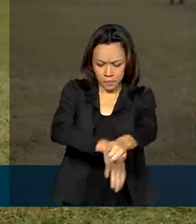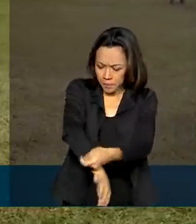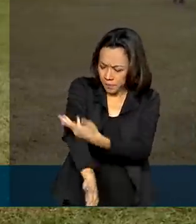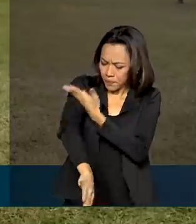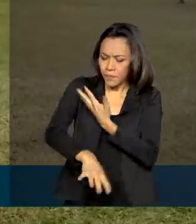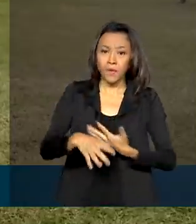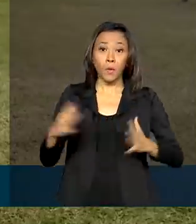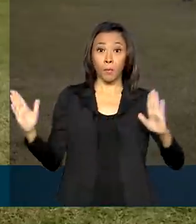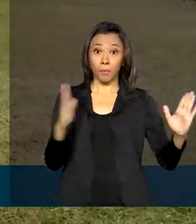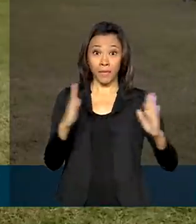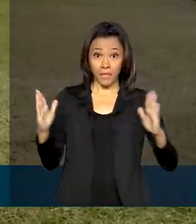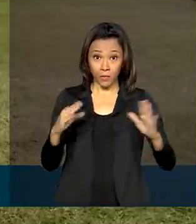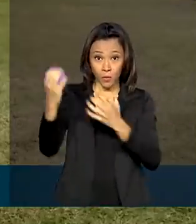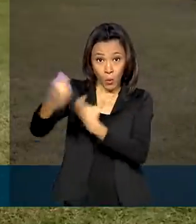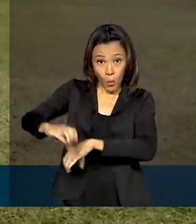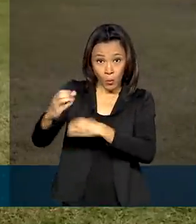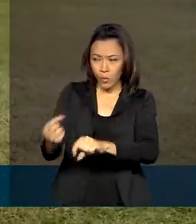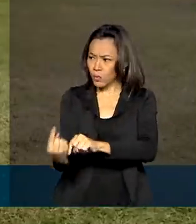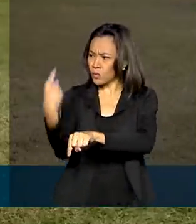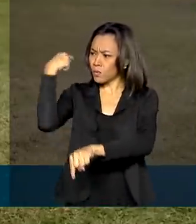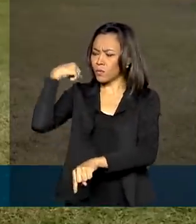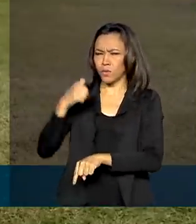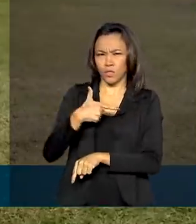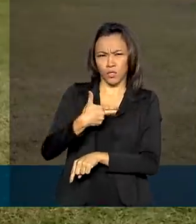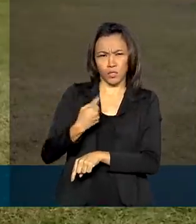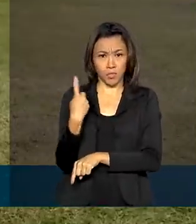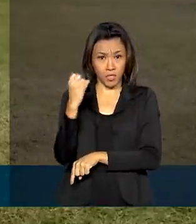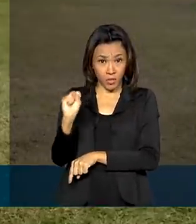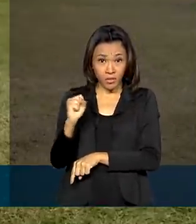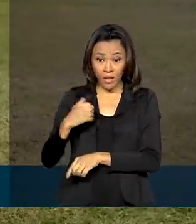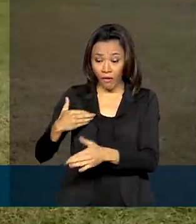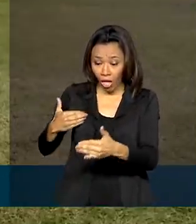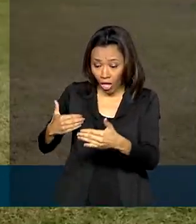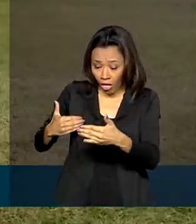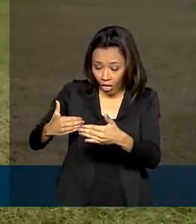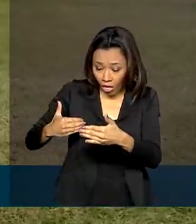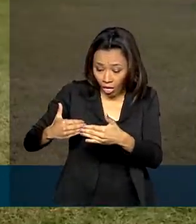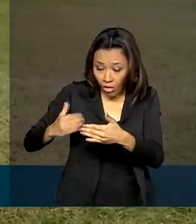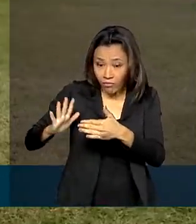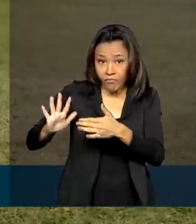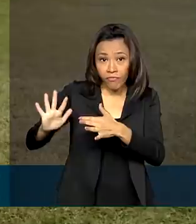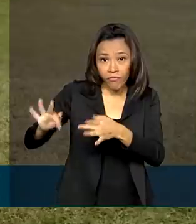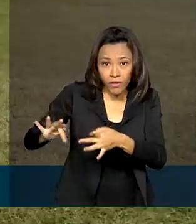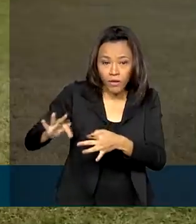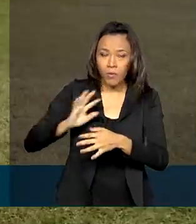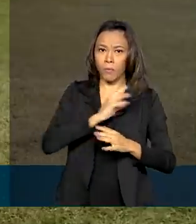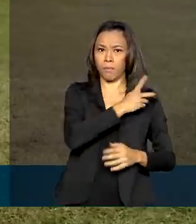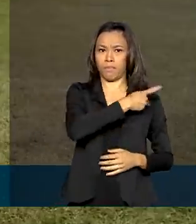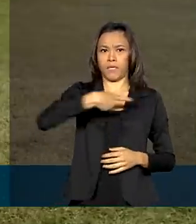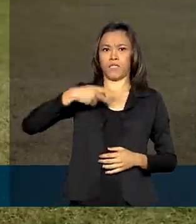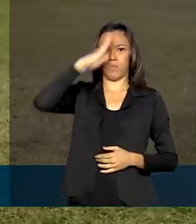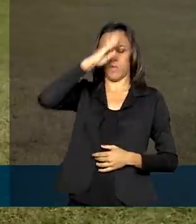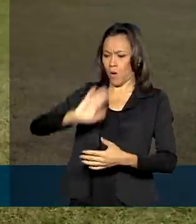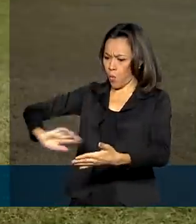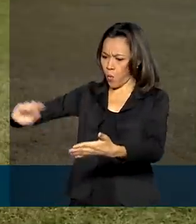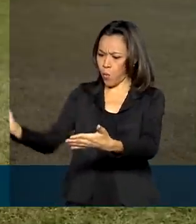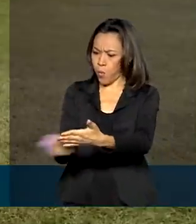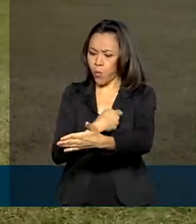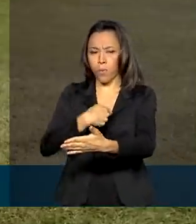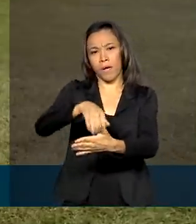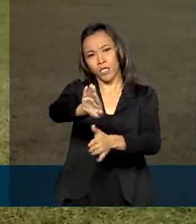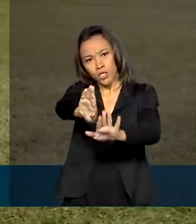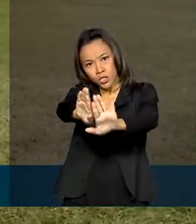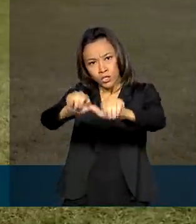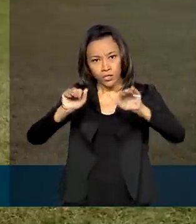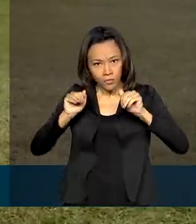prazo do concurso, realizado em 2018, estava terminando quando o presidente Bolsonaro assinou a convocação dos